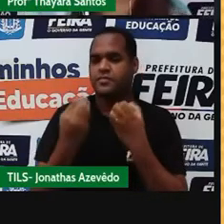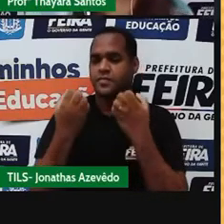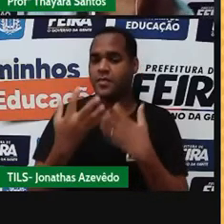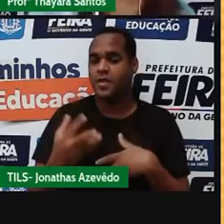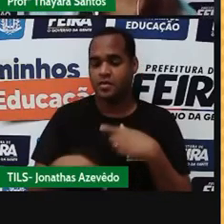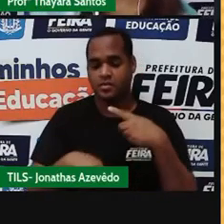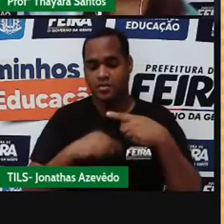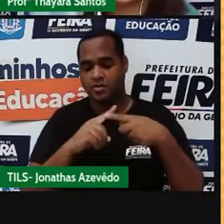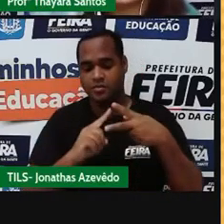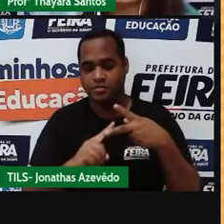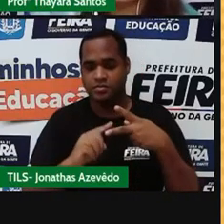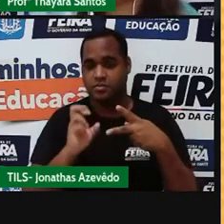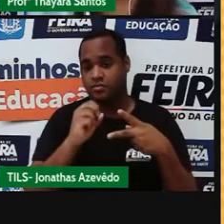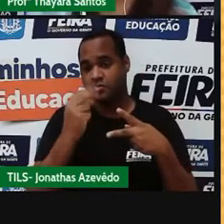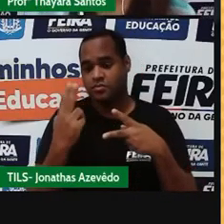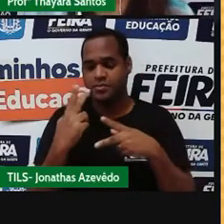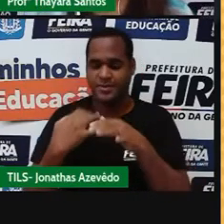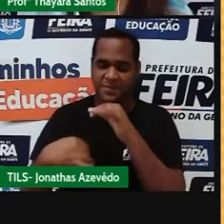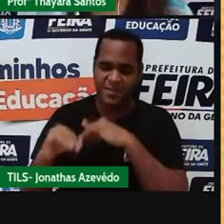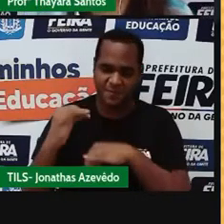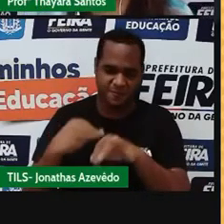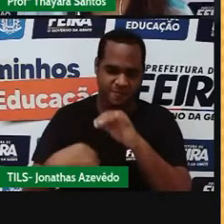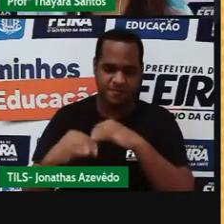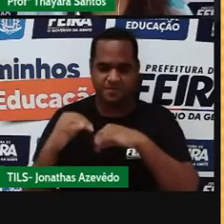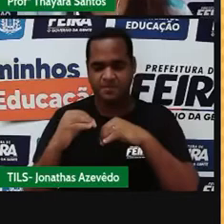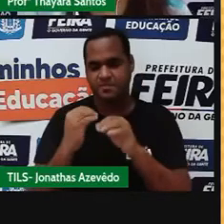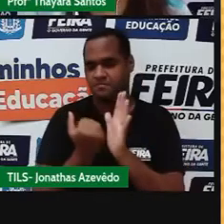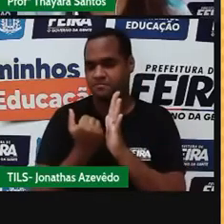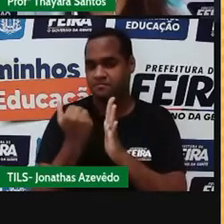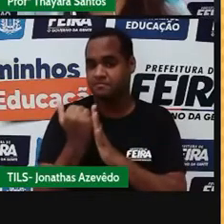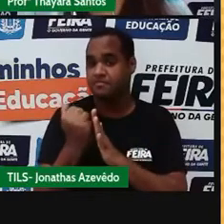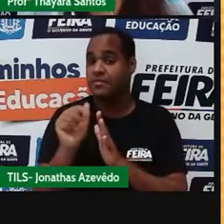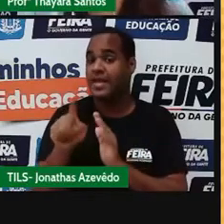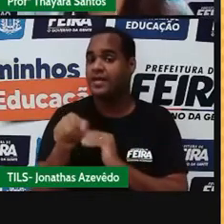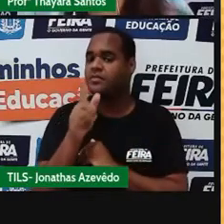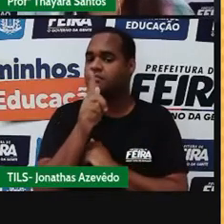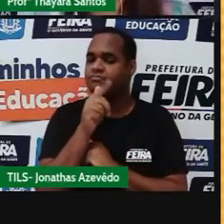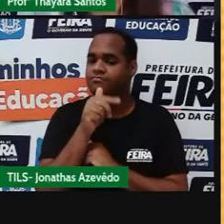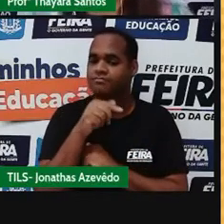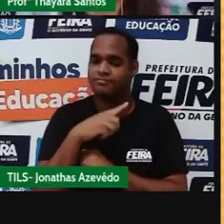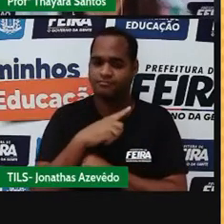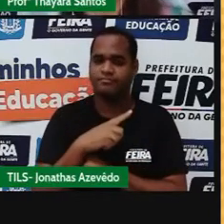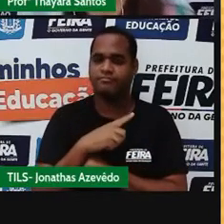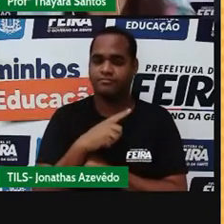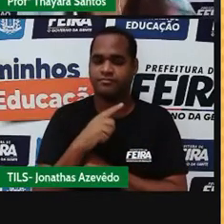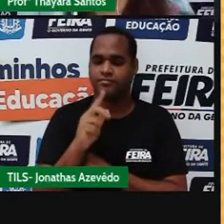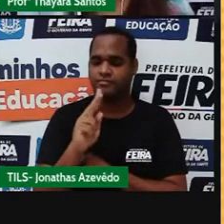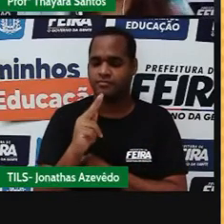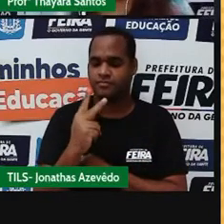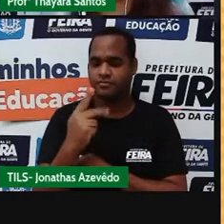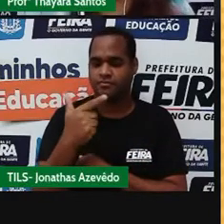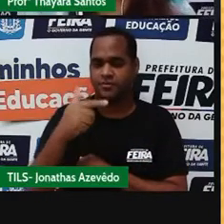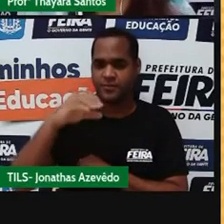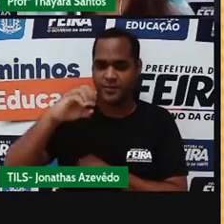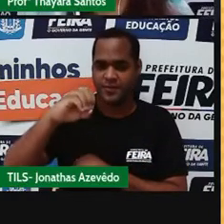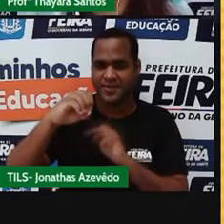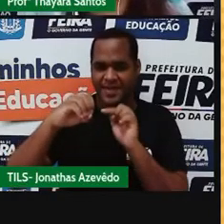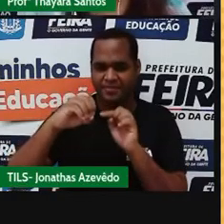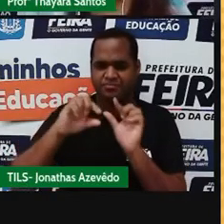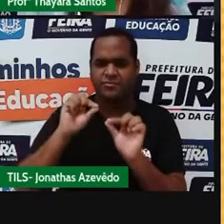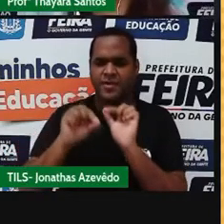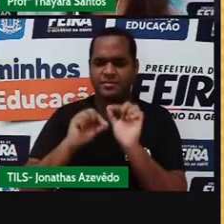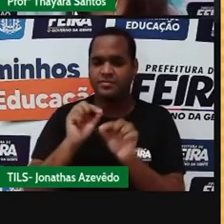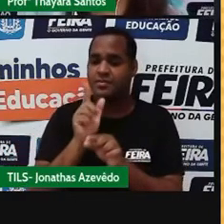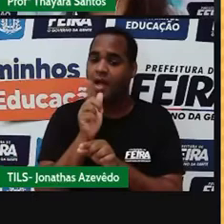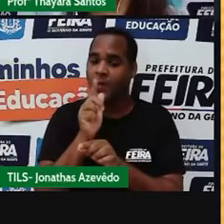de dois ou mais elementos químicos. Como é o exemplo aqui, ó, da água. H2O é a molécula da água. Isso quer